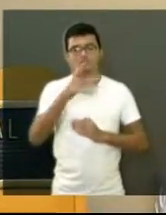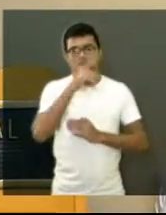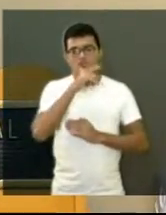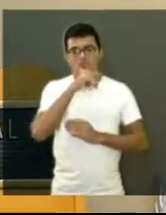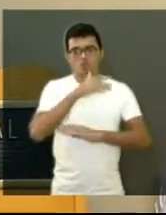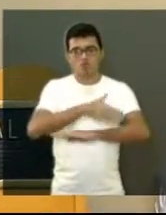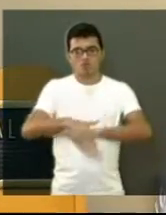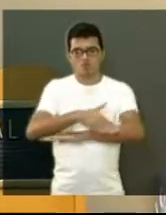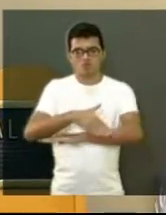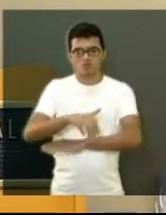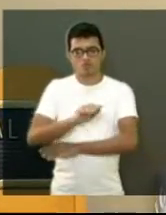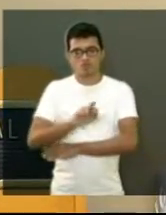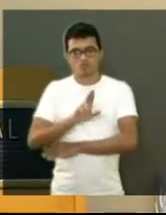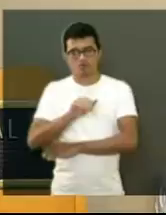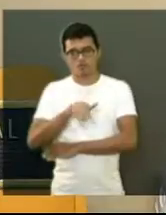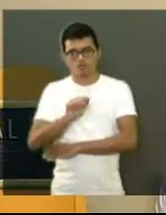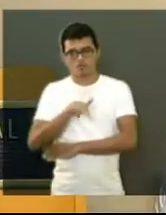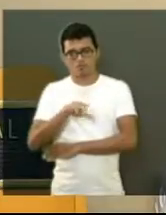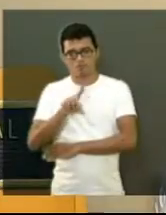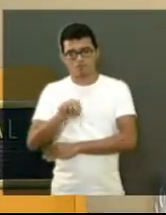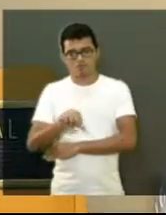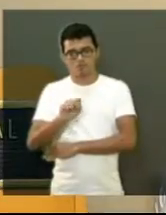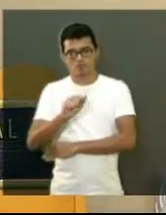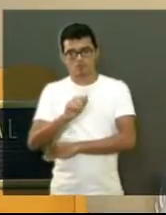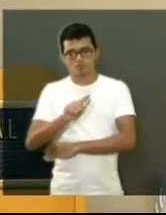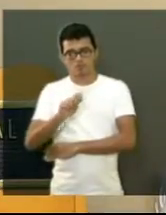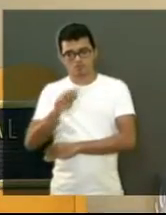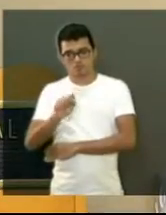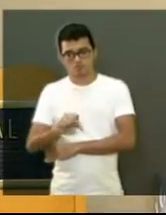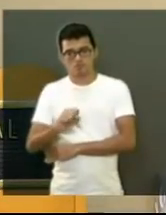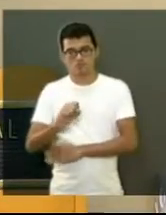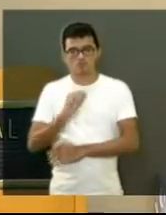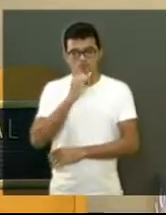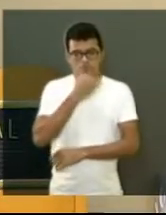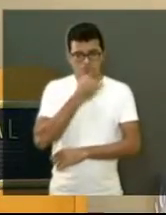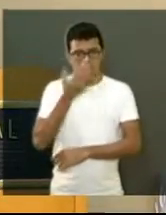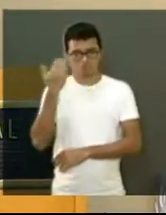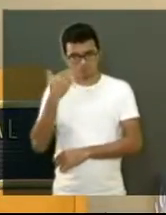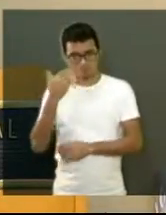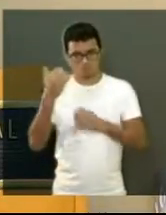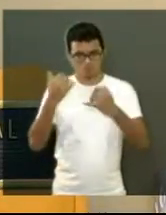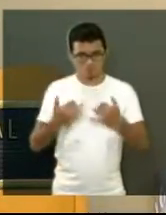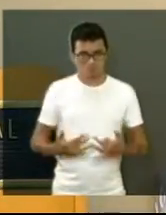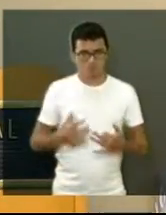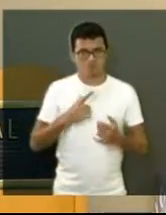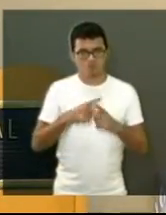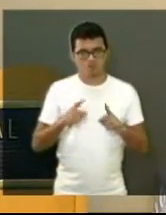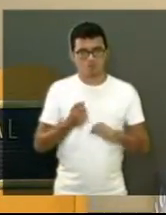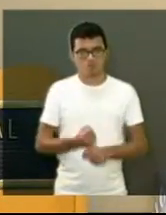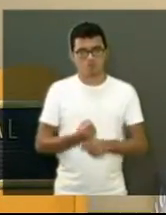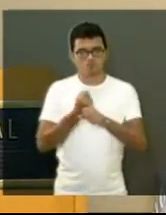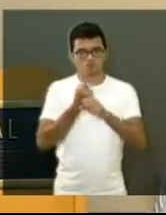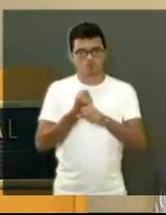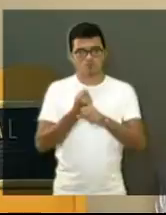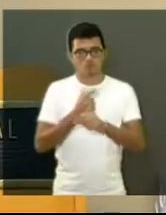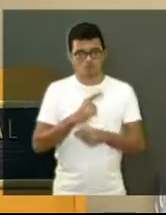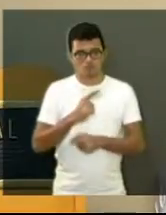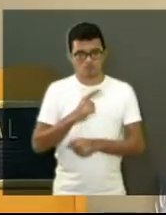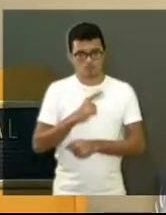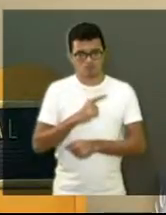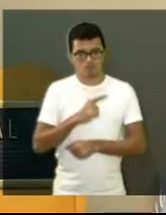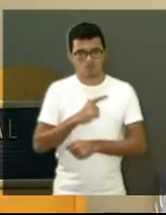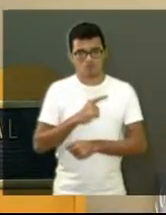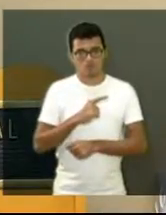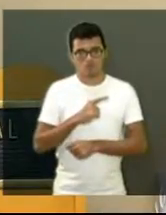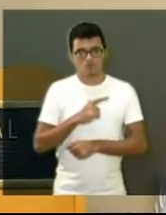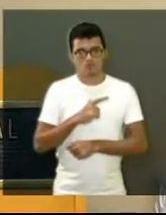Infelizmente, na época, muitas vezes, disseram, mas foram reconstruir o asfalto, várias, mais um minuto,